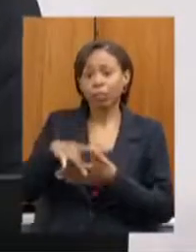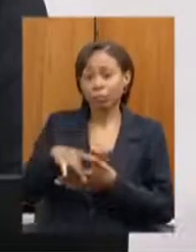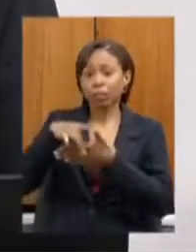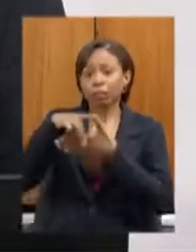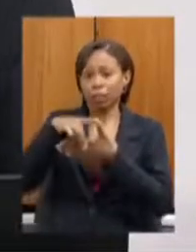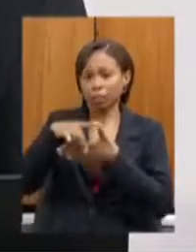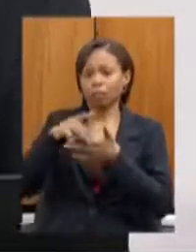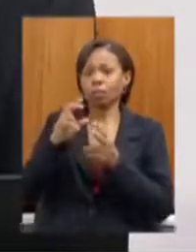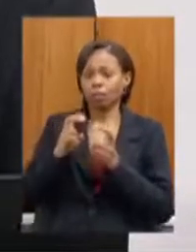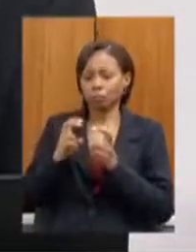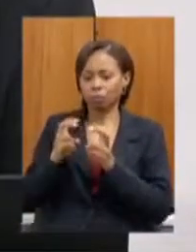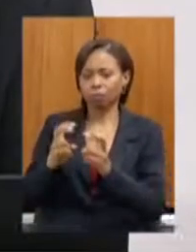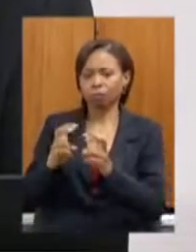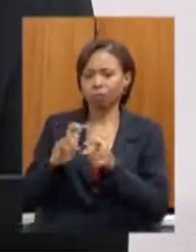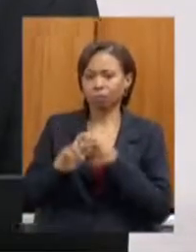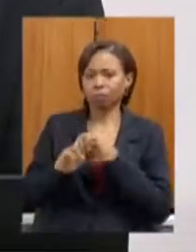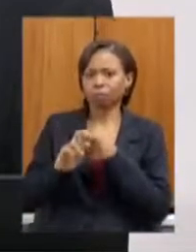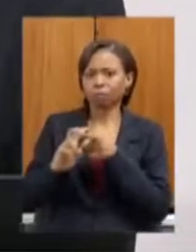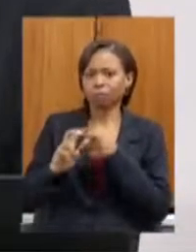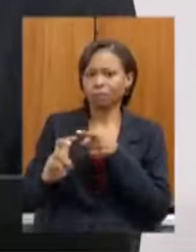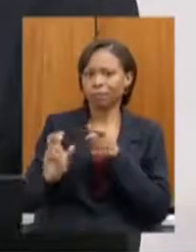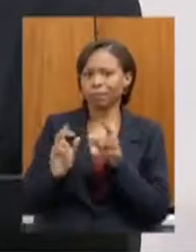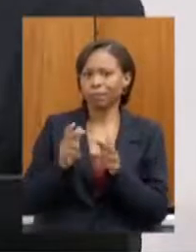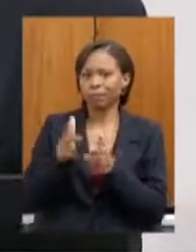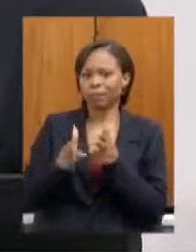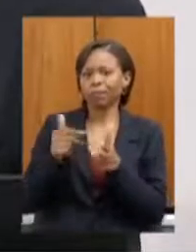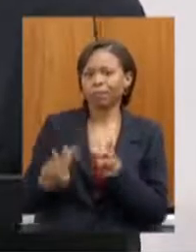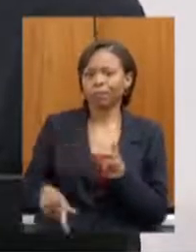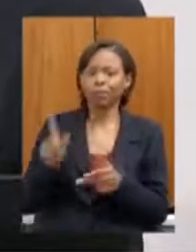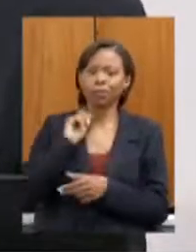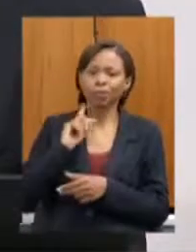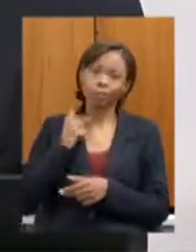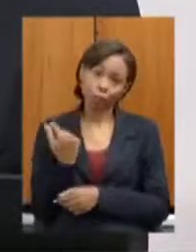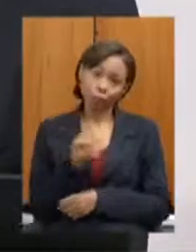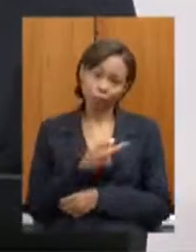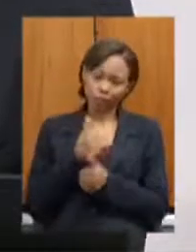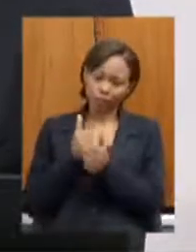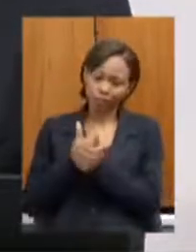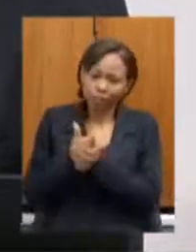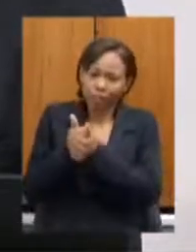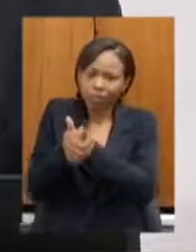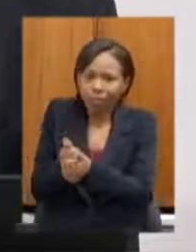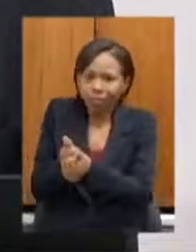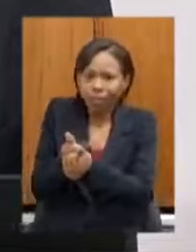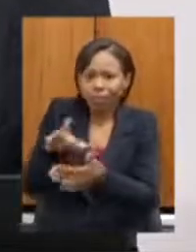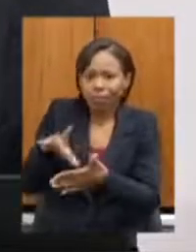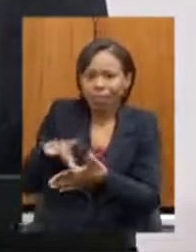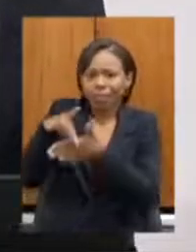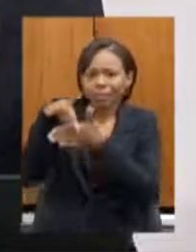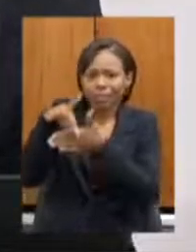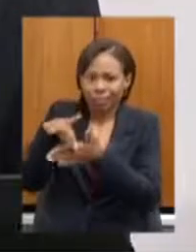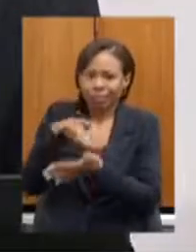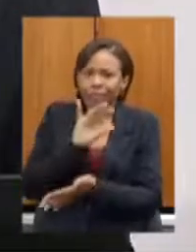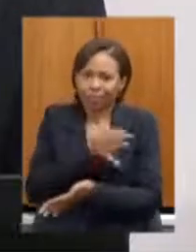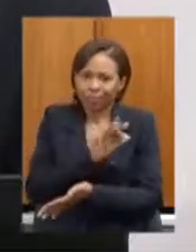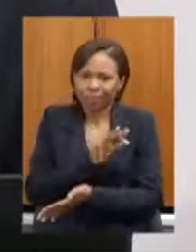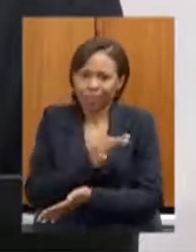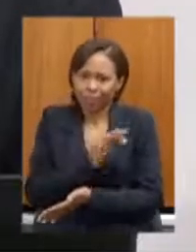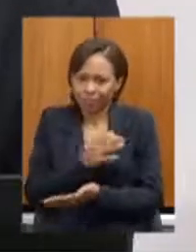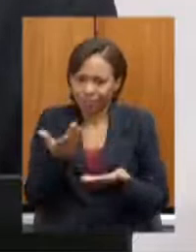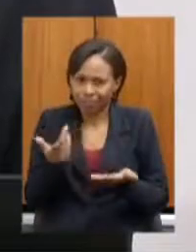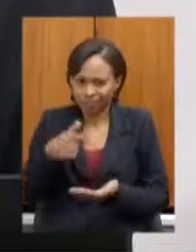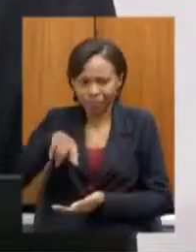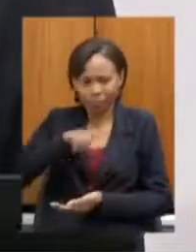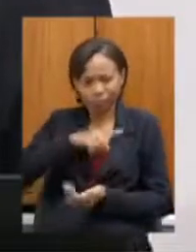Minas Gerais, e nós vamos, nós estamos seguindo o líder. Não é, Carolina? Nós vamos seguir o líder.